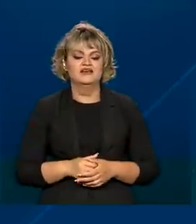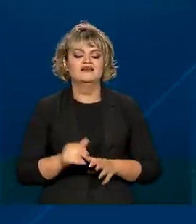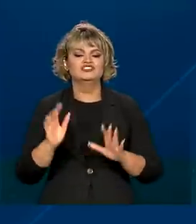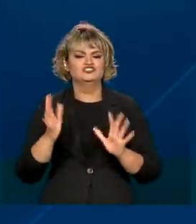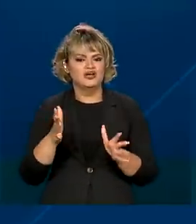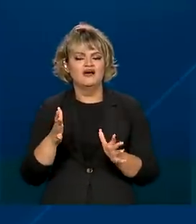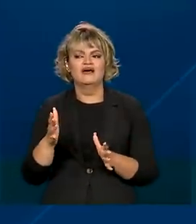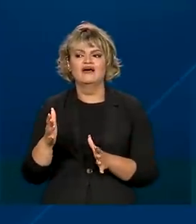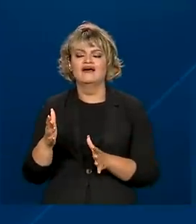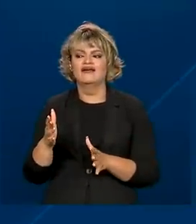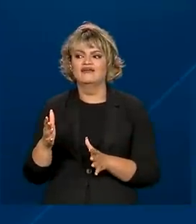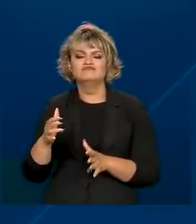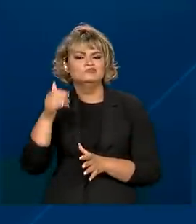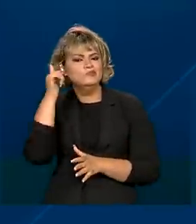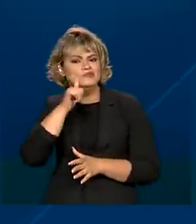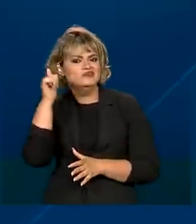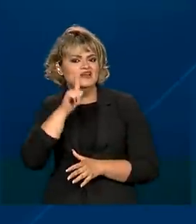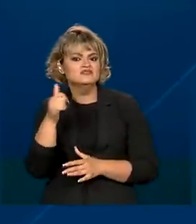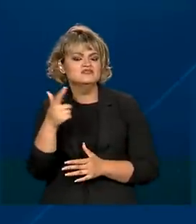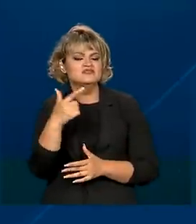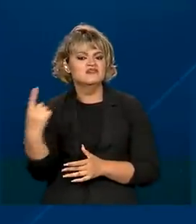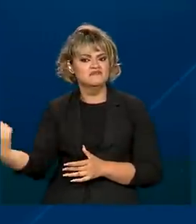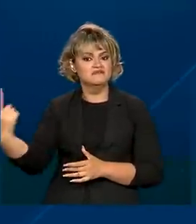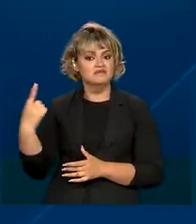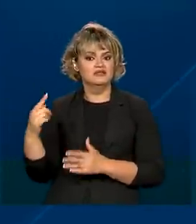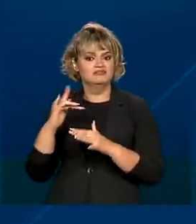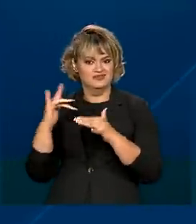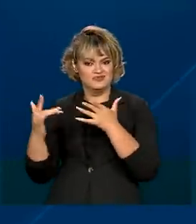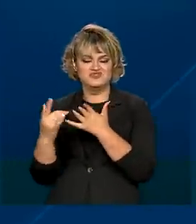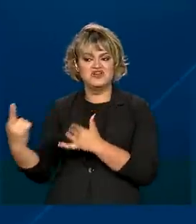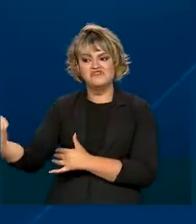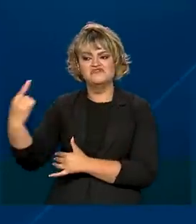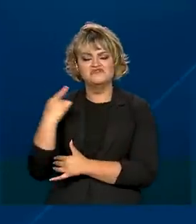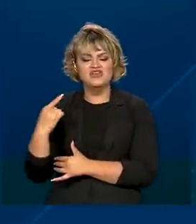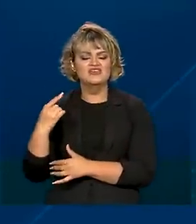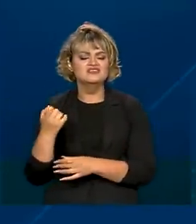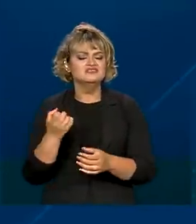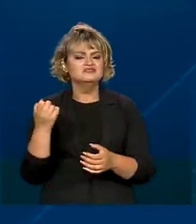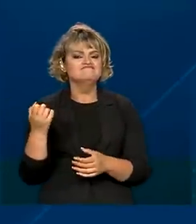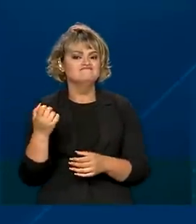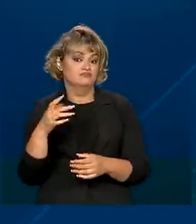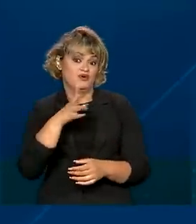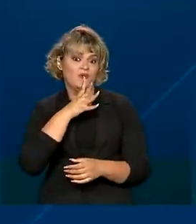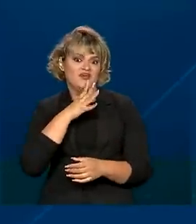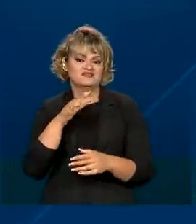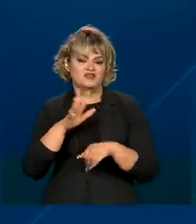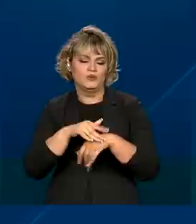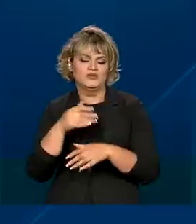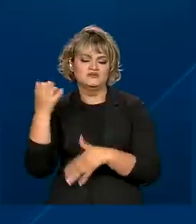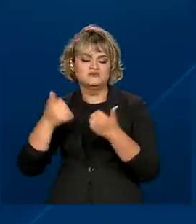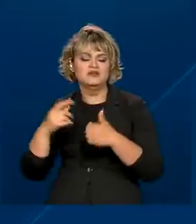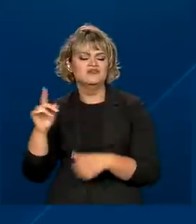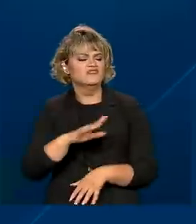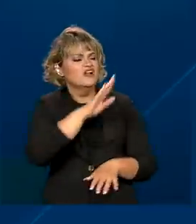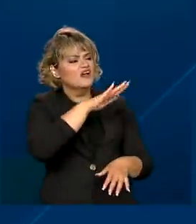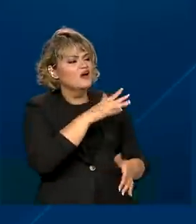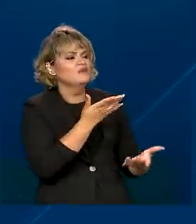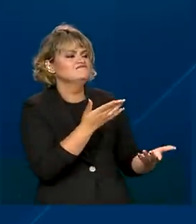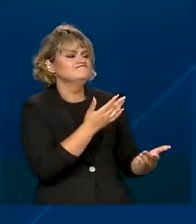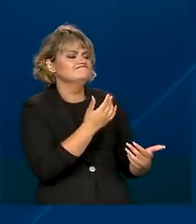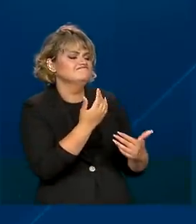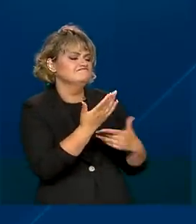conheço muitas mulheres que chegaram ali na minha página por conta de eu divulgar a doença e pedindo